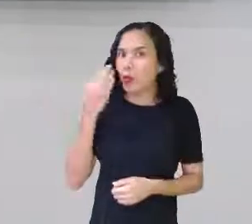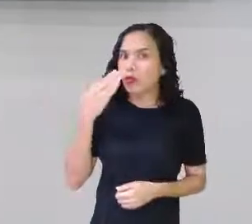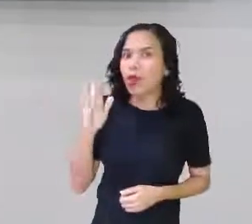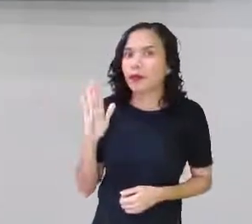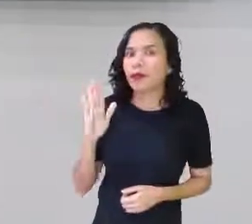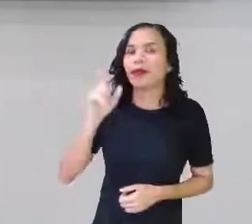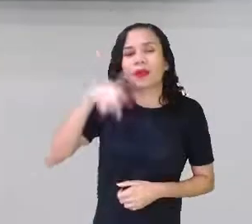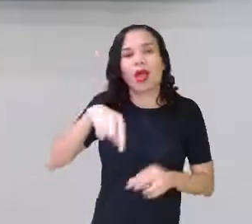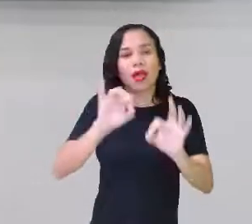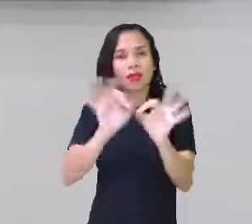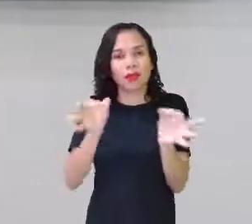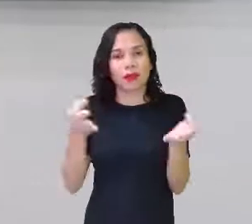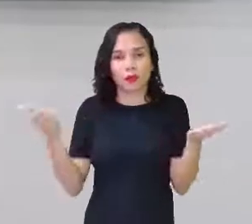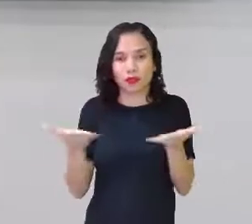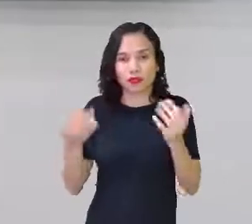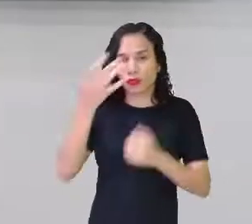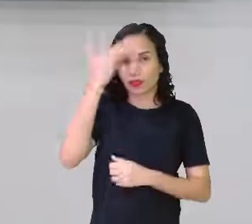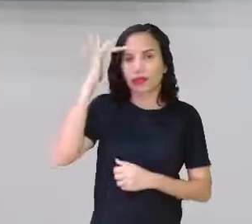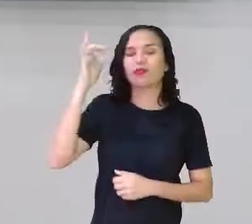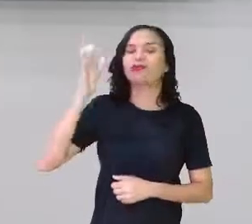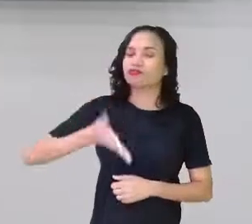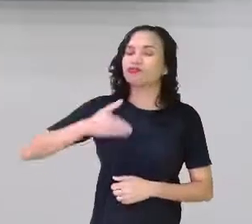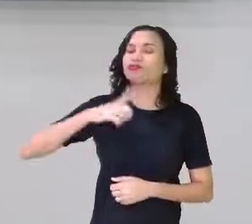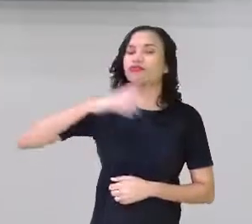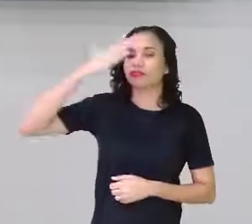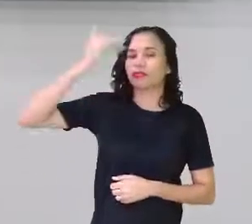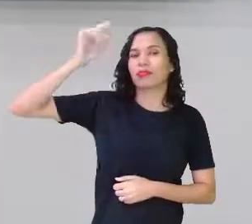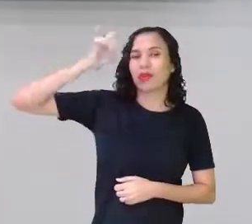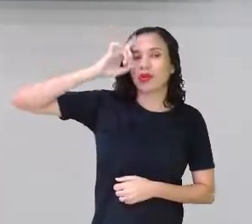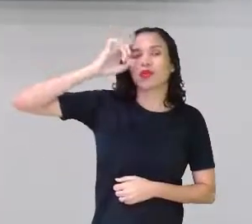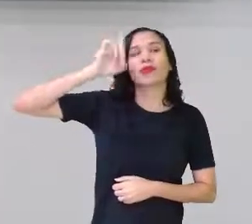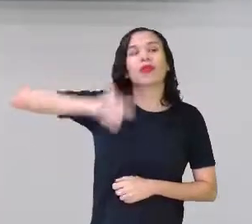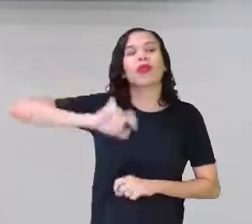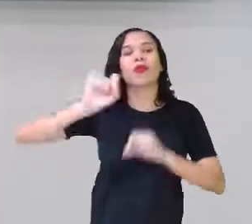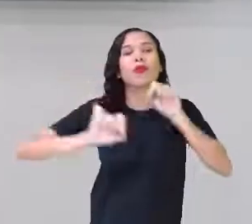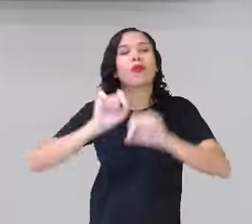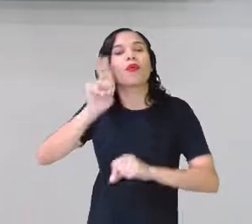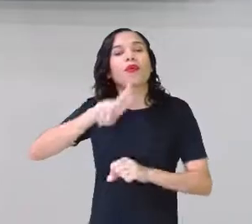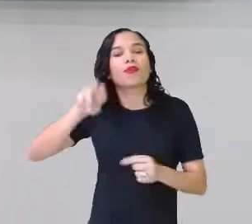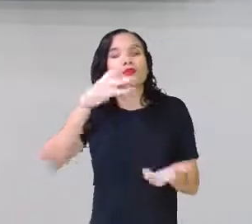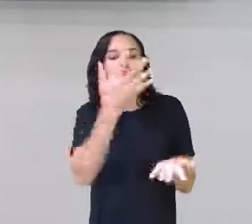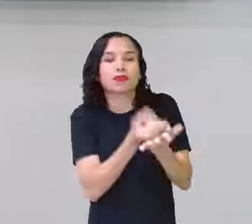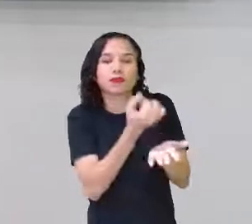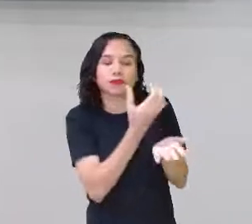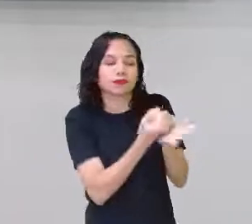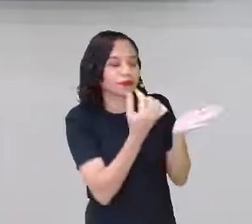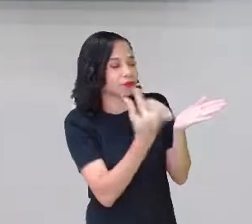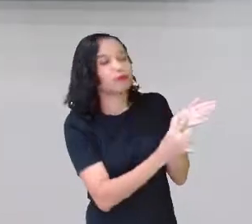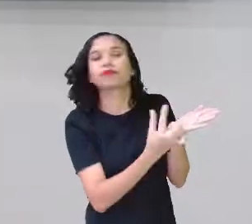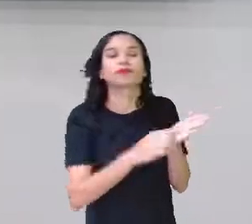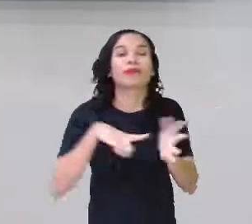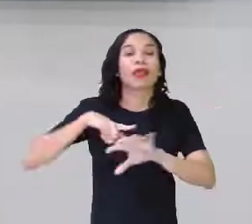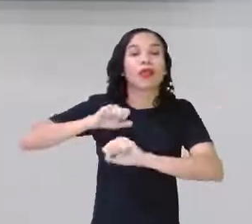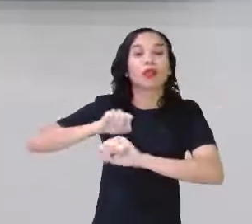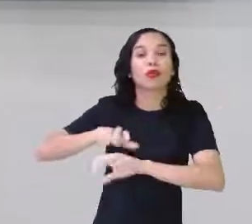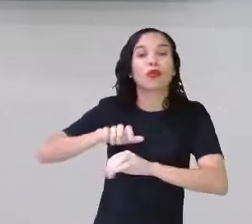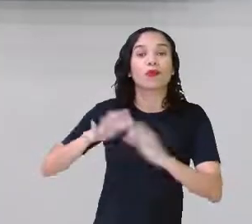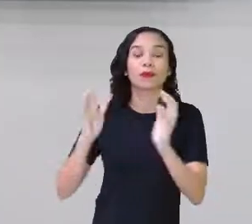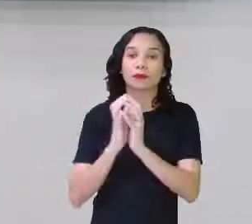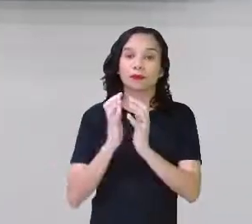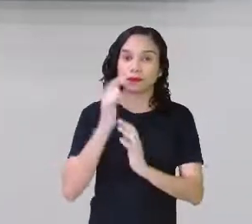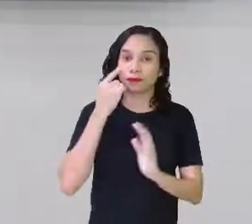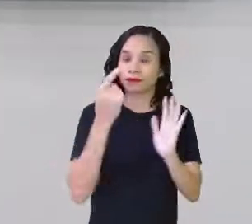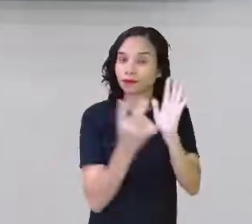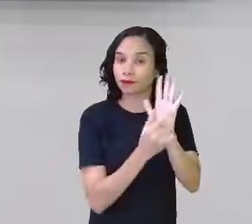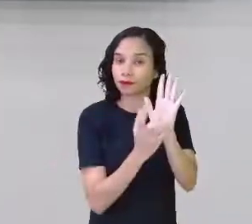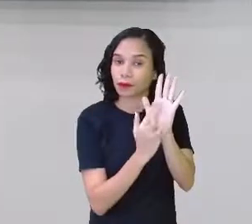Muito simples, quem está aqui com a gente todo dia já sabe, não é? É só baixar o aplicativo do Educa Recife, isso mesmo. Está vendo aqui